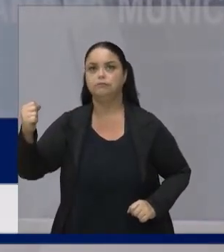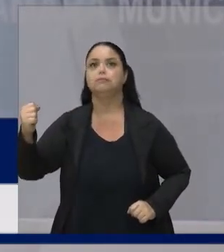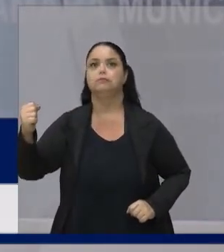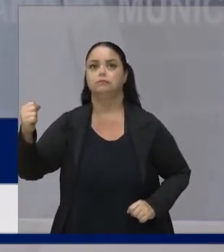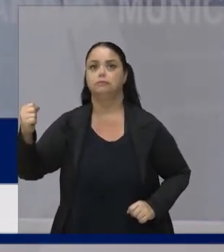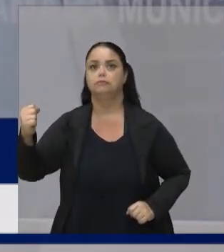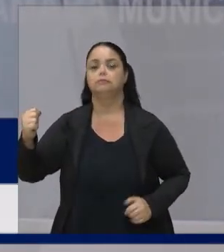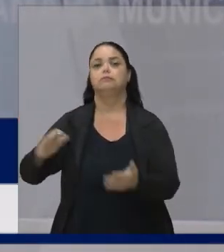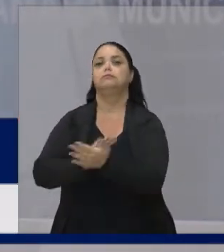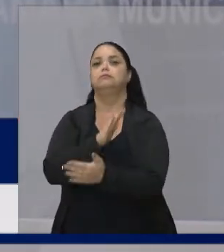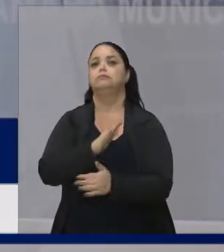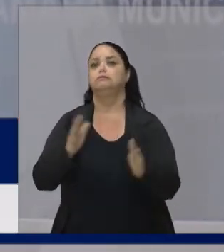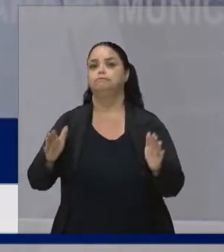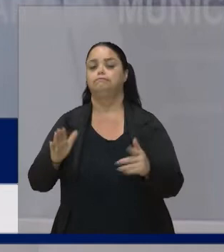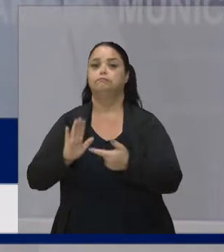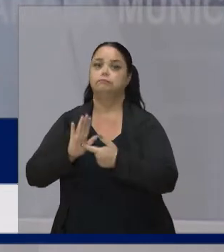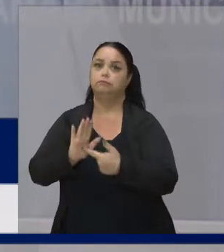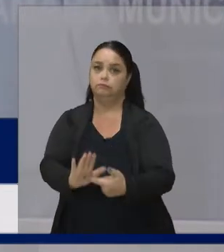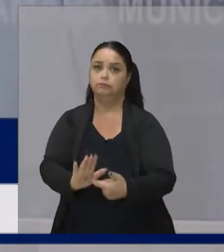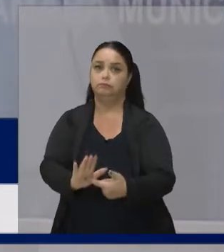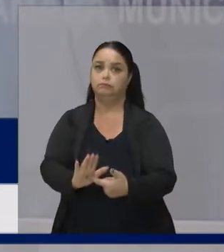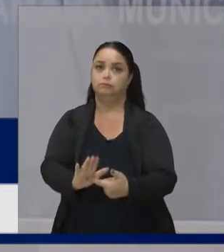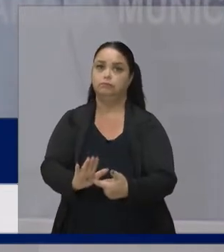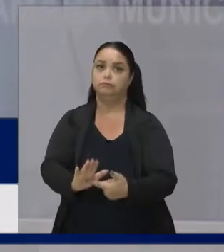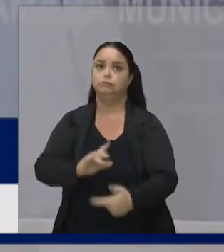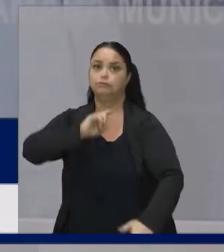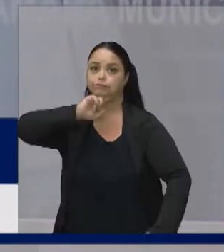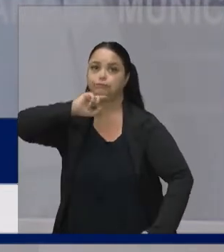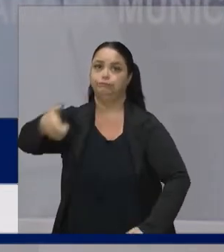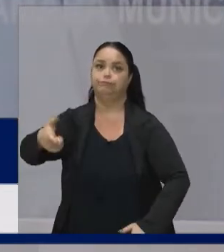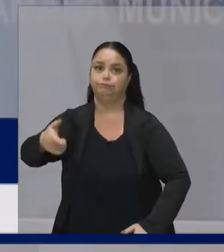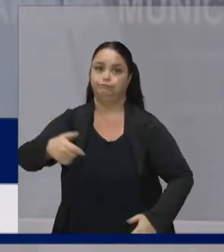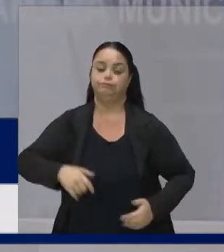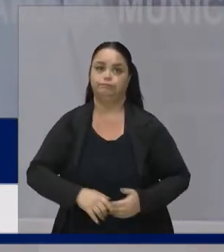Em algum momento Você teve que mostrar Que você conseguia